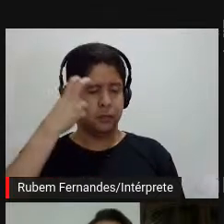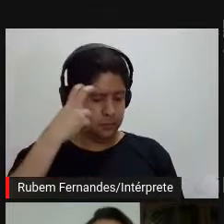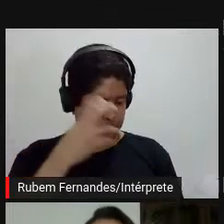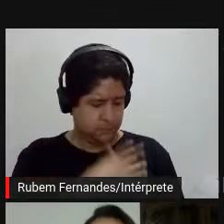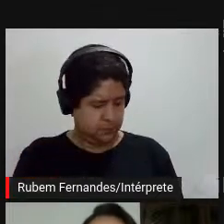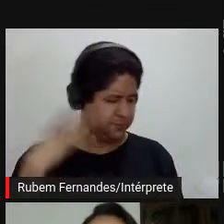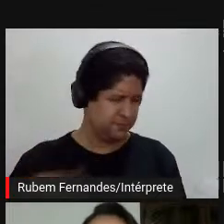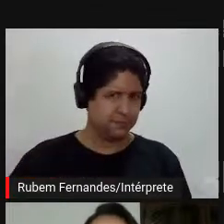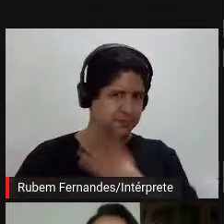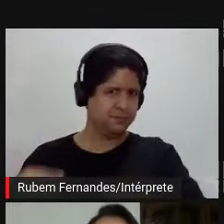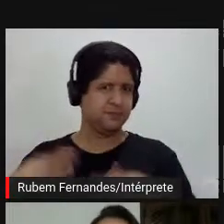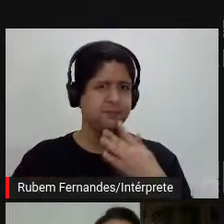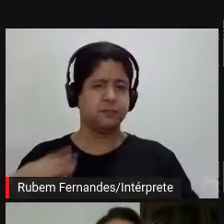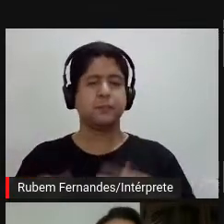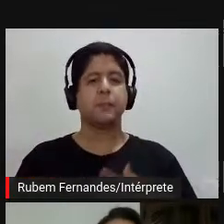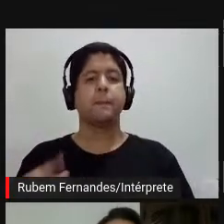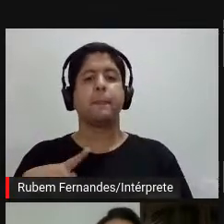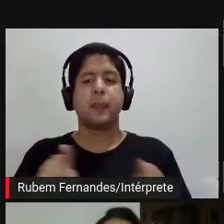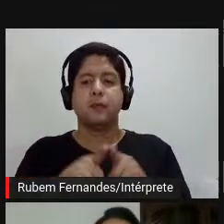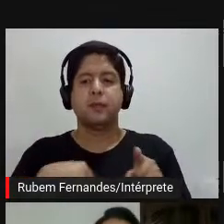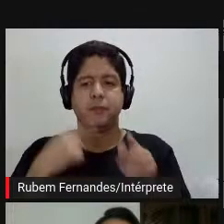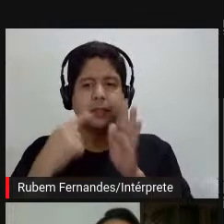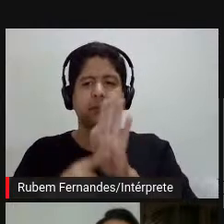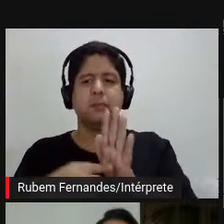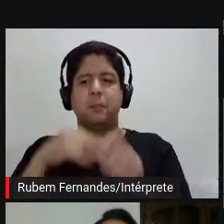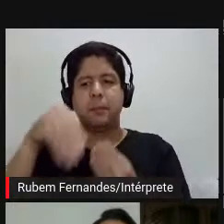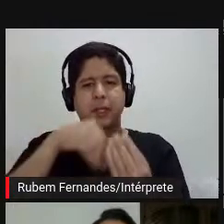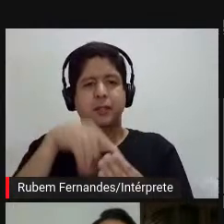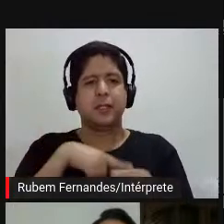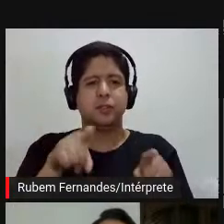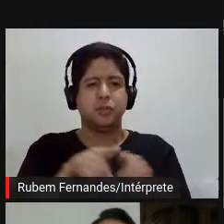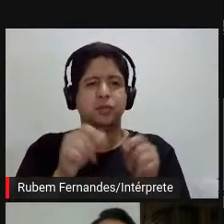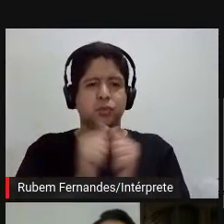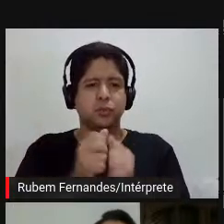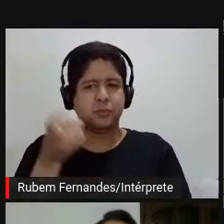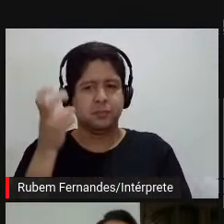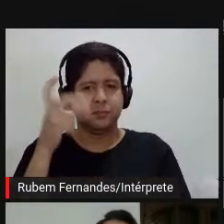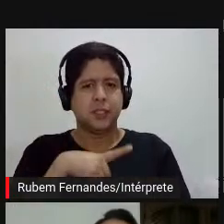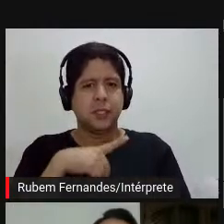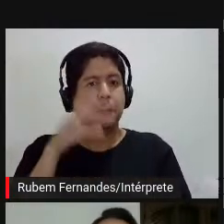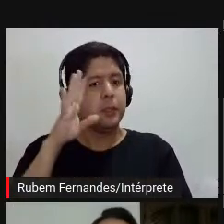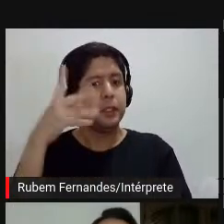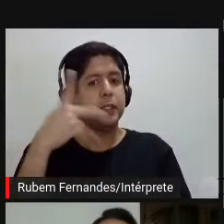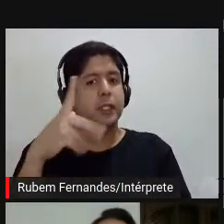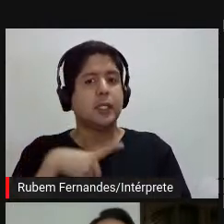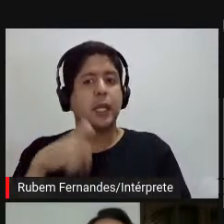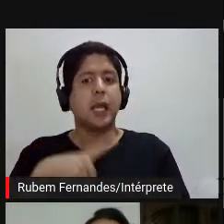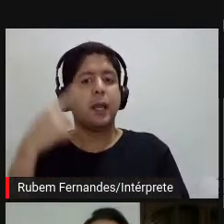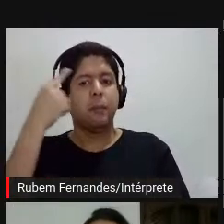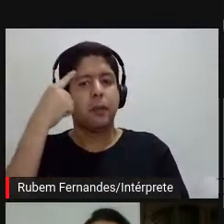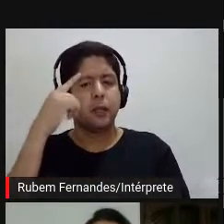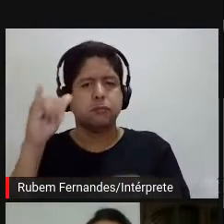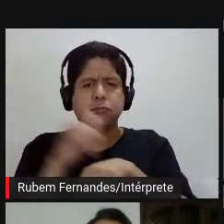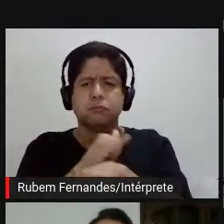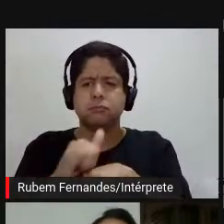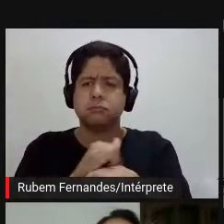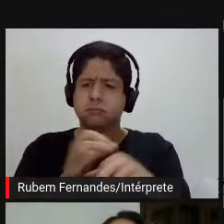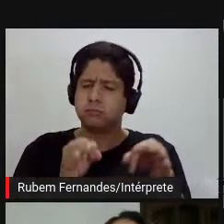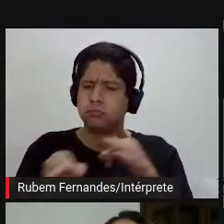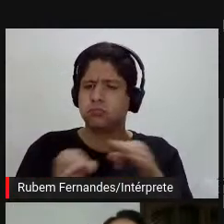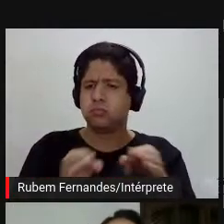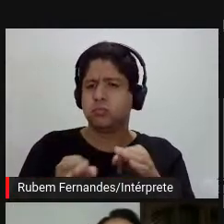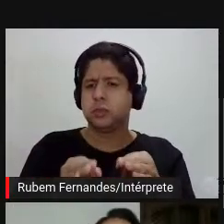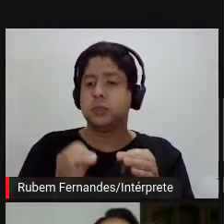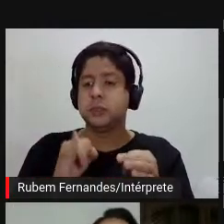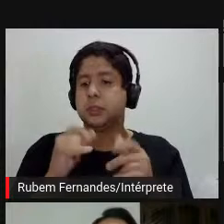essas palavras são até minhas, mas já me apropriando um pouco do pensamento dele, né, essa operação de organizar mais estrategicamente as cada